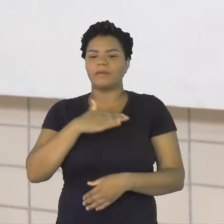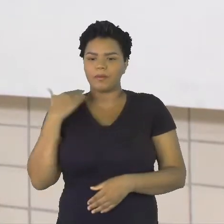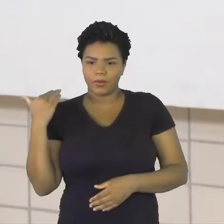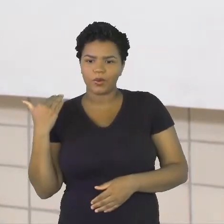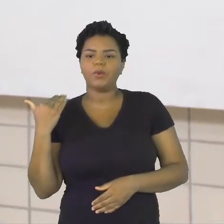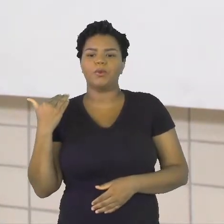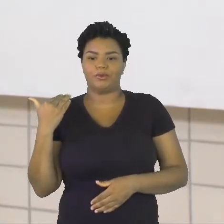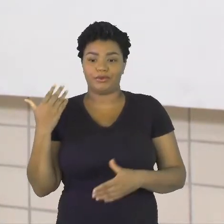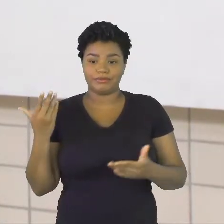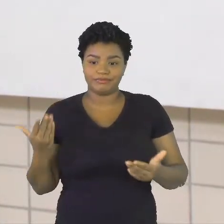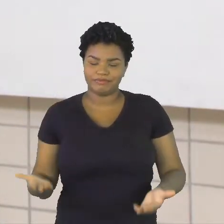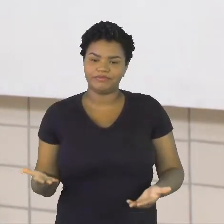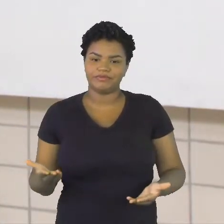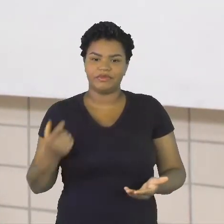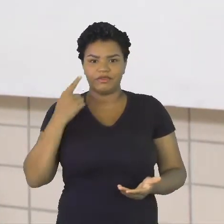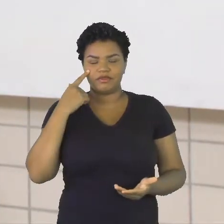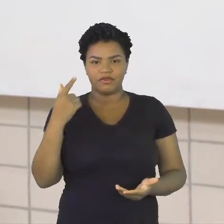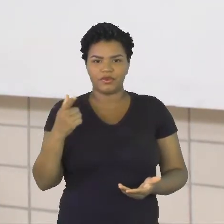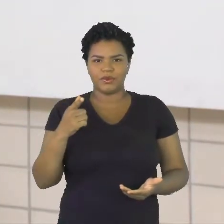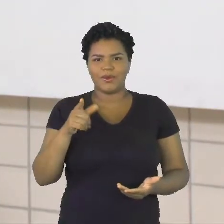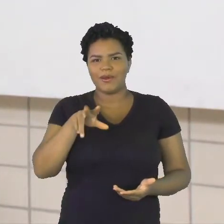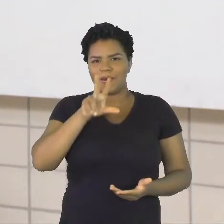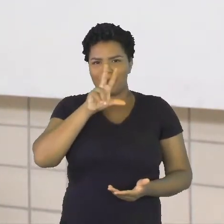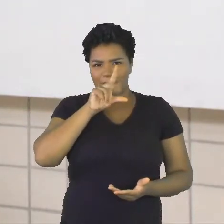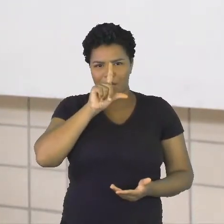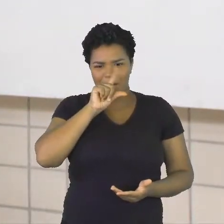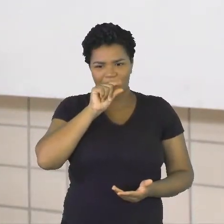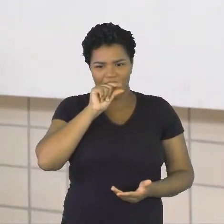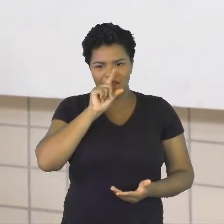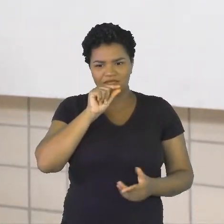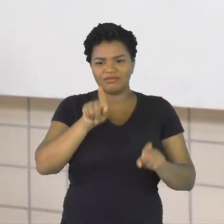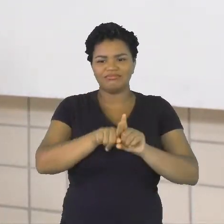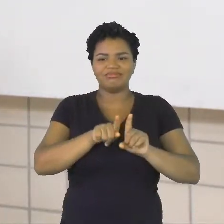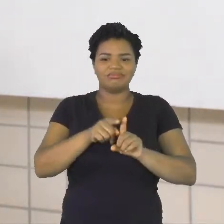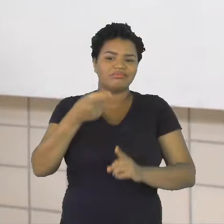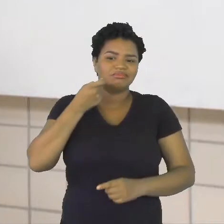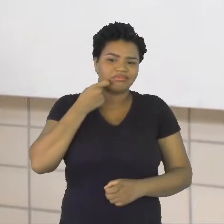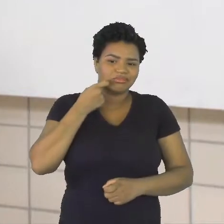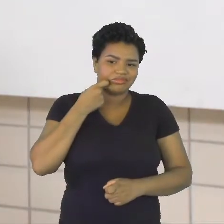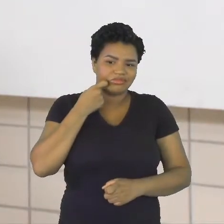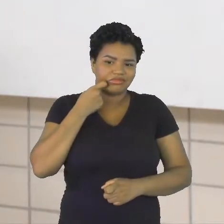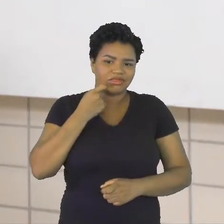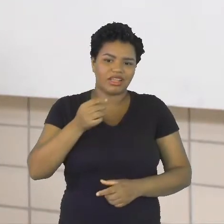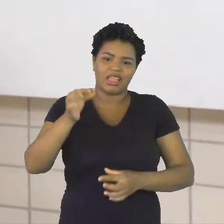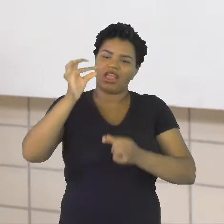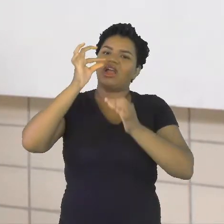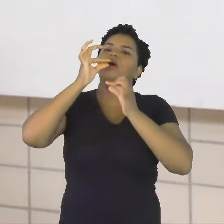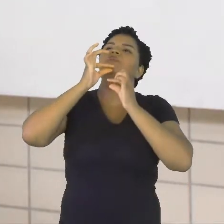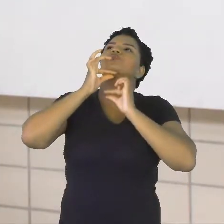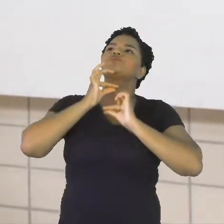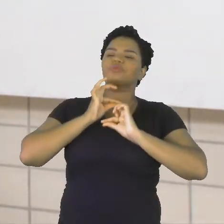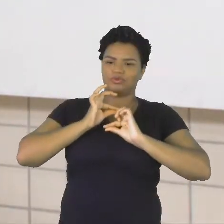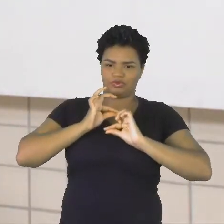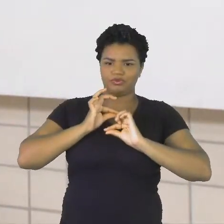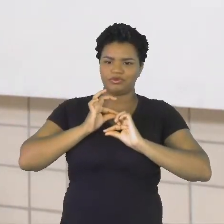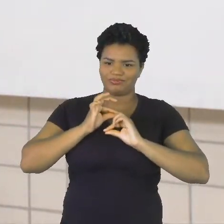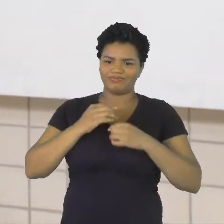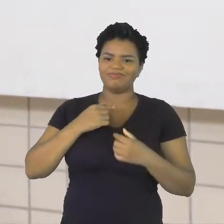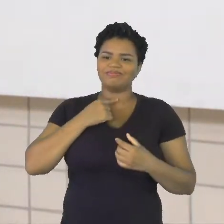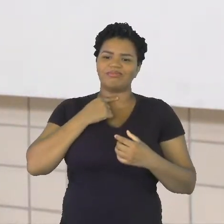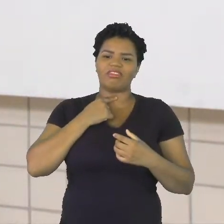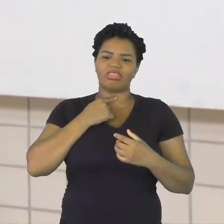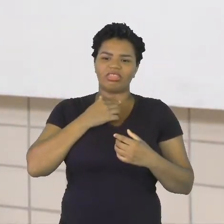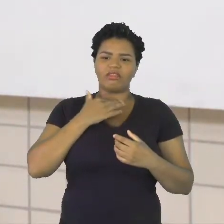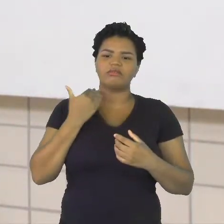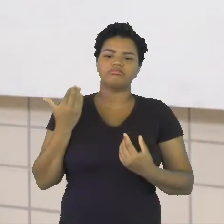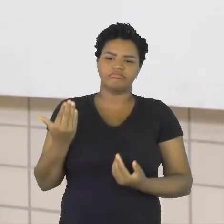vê a imagem, um pássaro e um peixinho, não é? Que engoliram o canudo. Então, o Greenpeace,